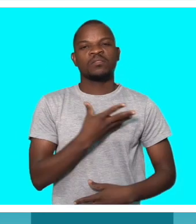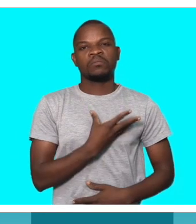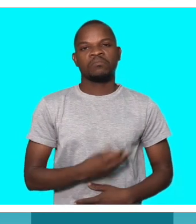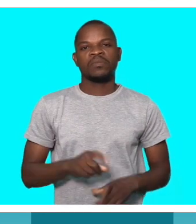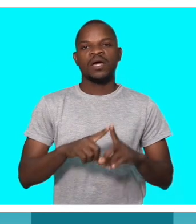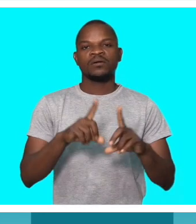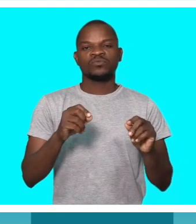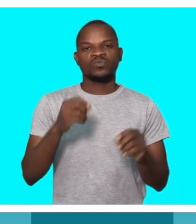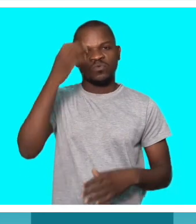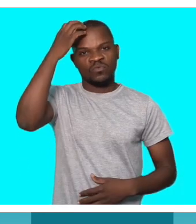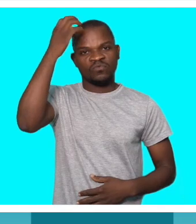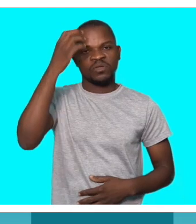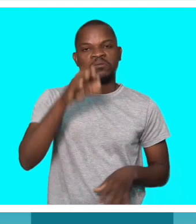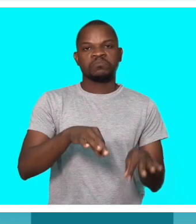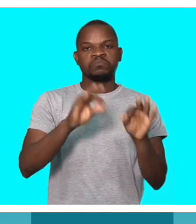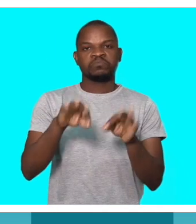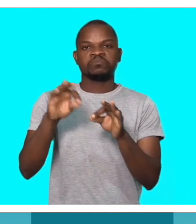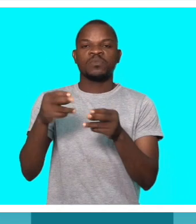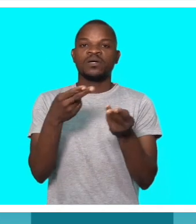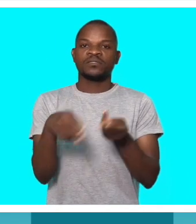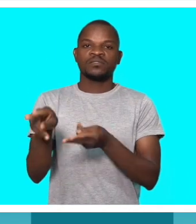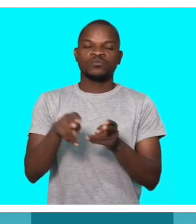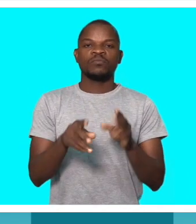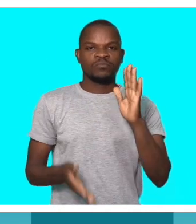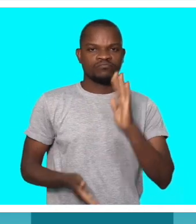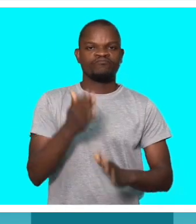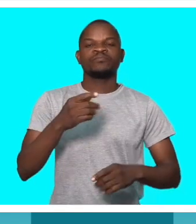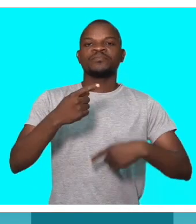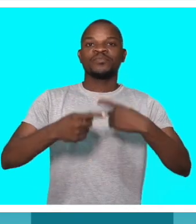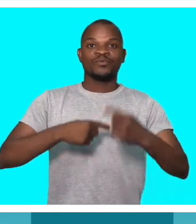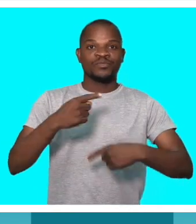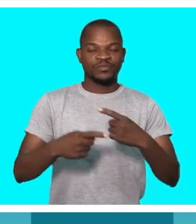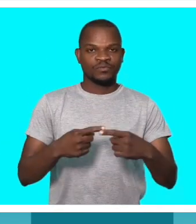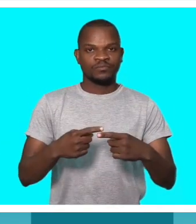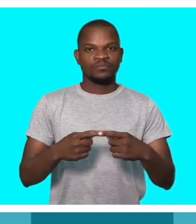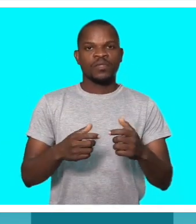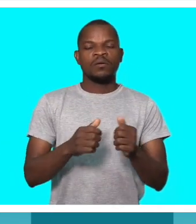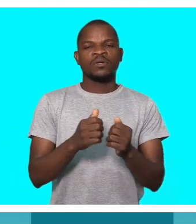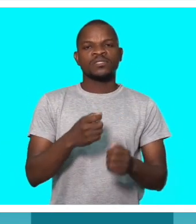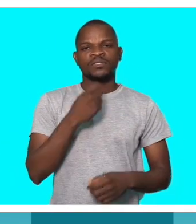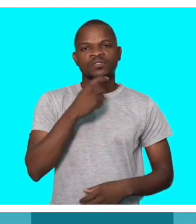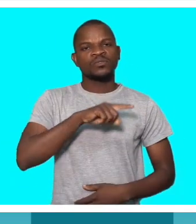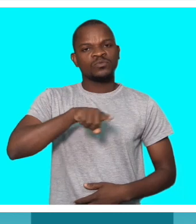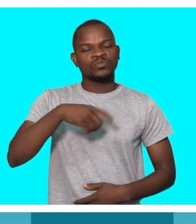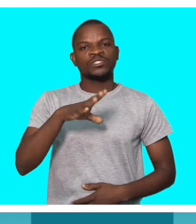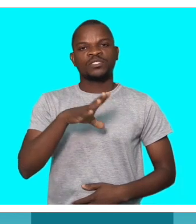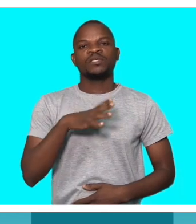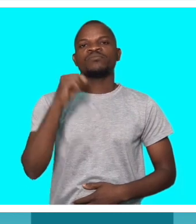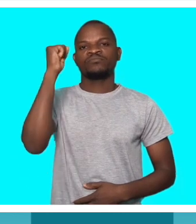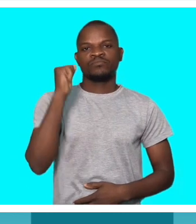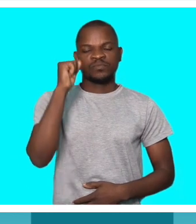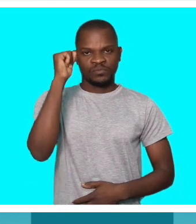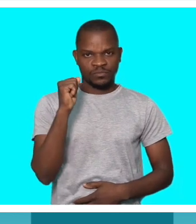assinatura de protocolo que vai garantir a flexibilidade do projeto. Nós temos autocarros,